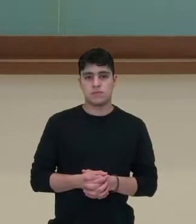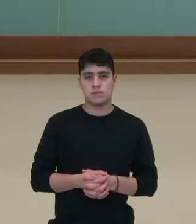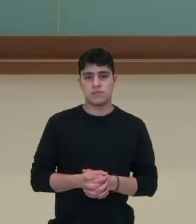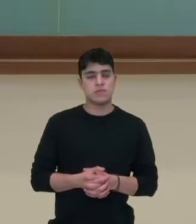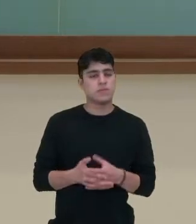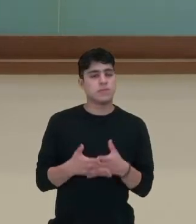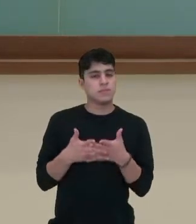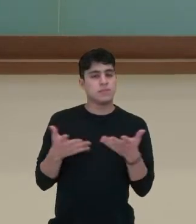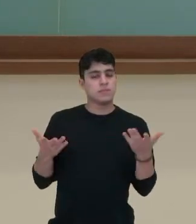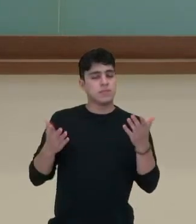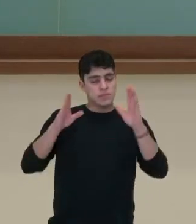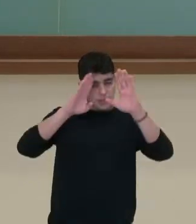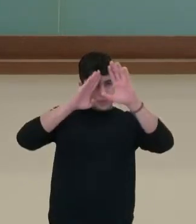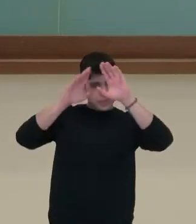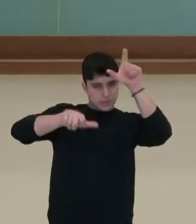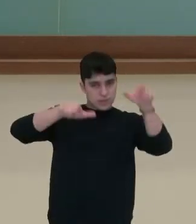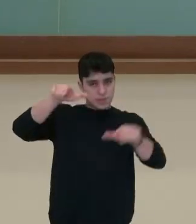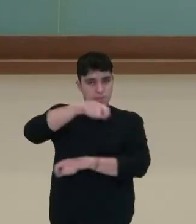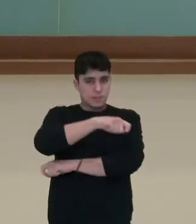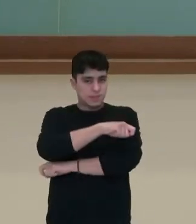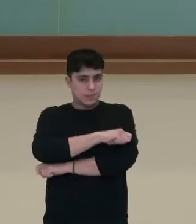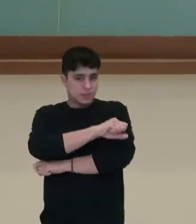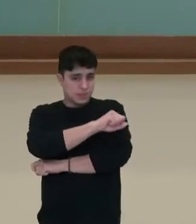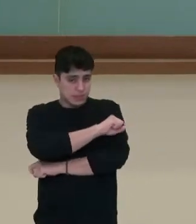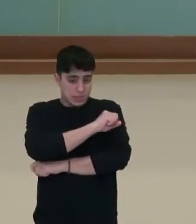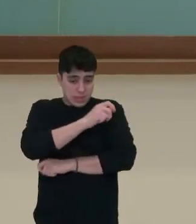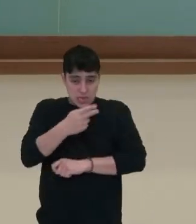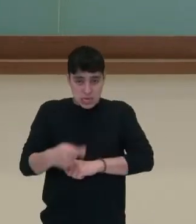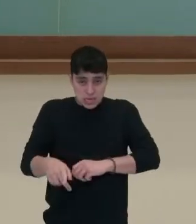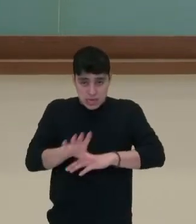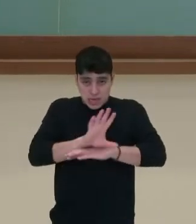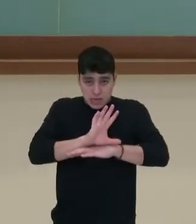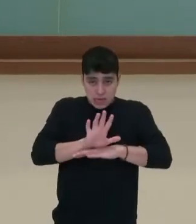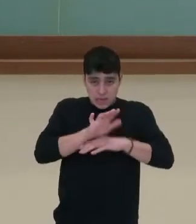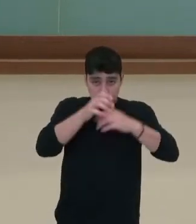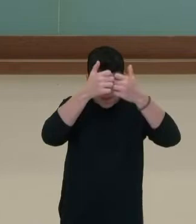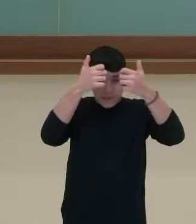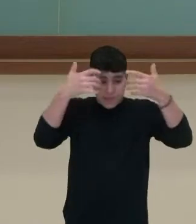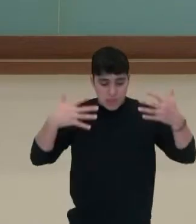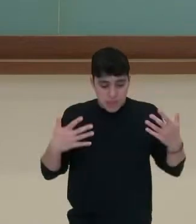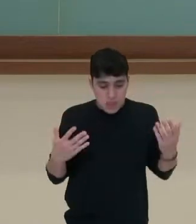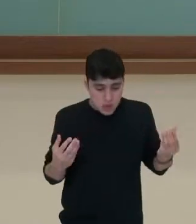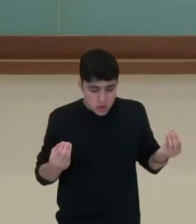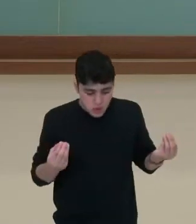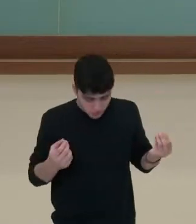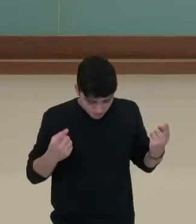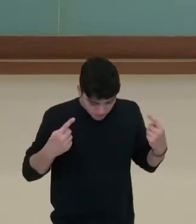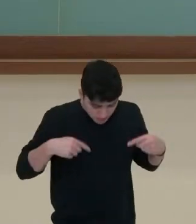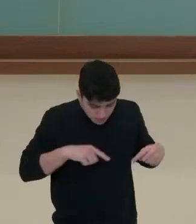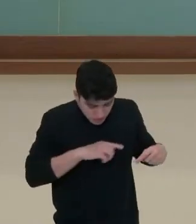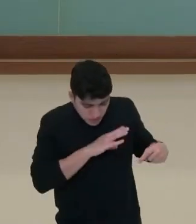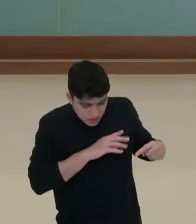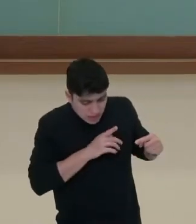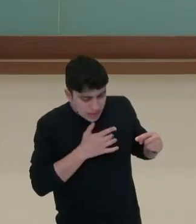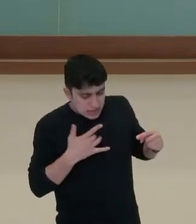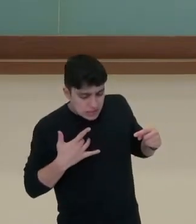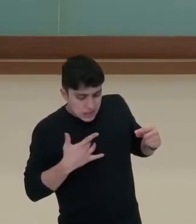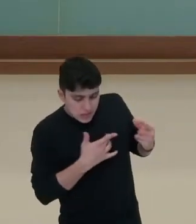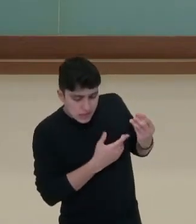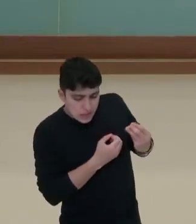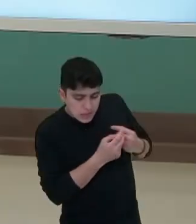Olá, estudantes do oitavo ano! Nesse vídeo, nós vamos falar sobre a saúde do sistema cardiovascular. Então, acompanhem comigo!